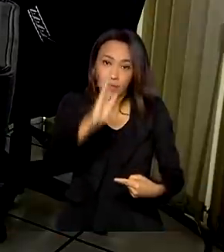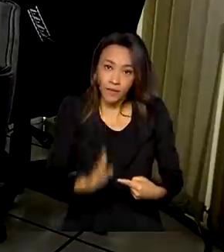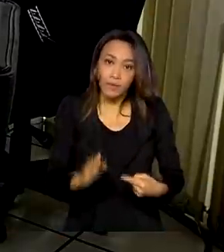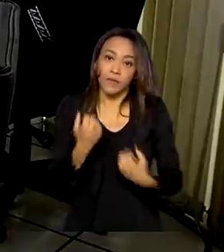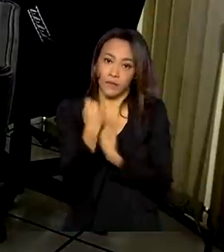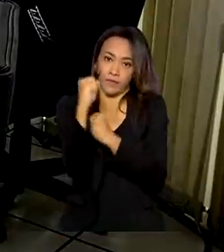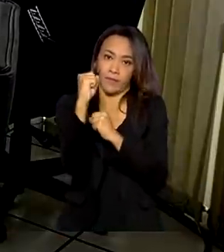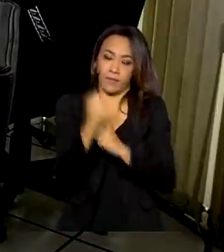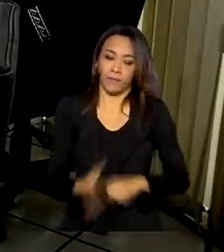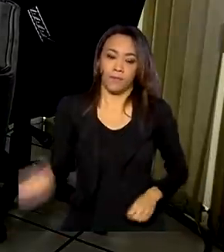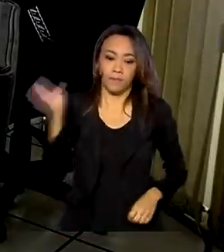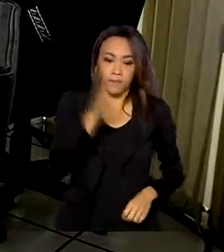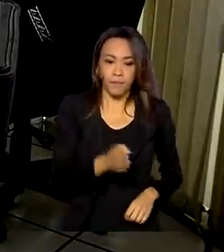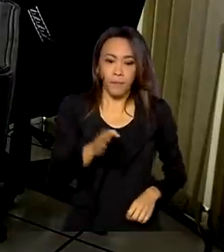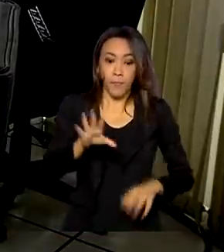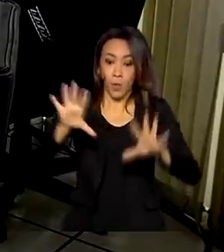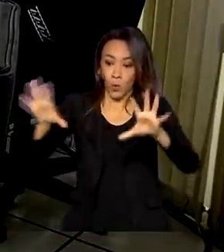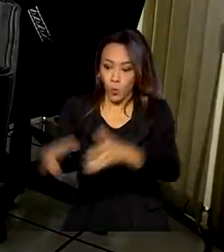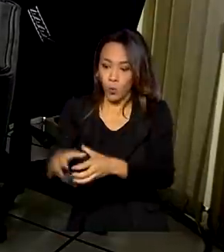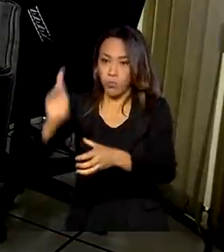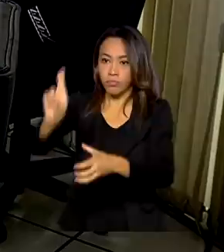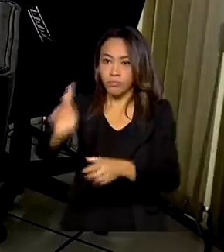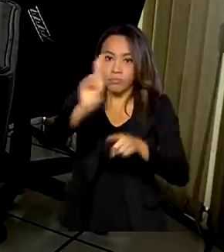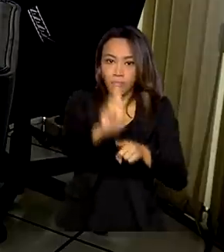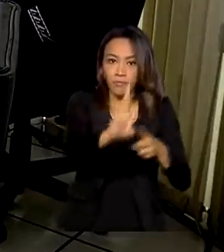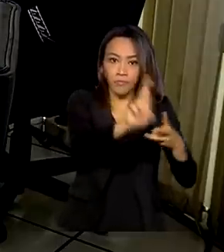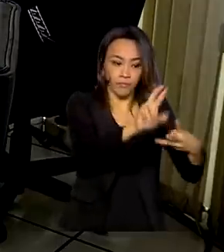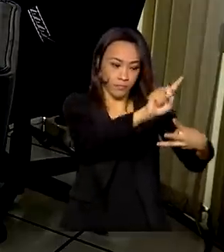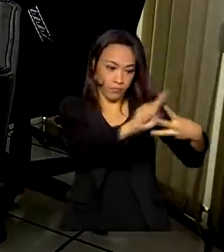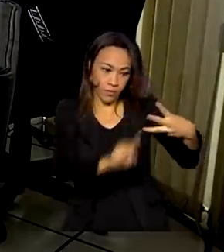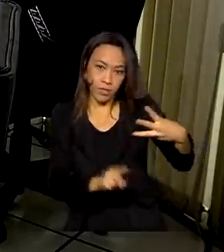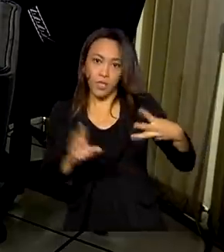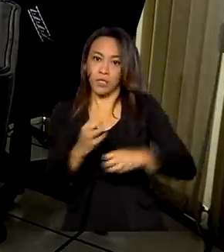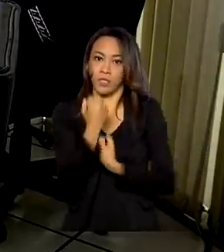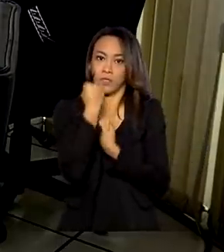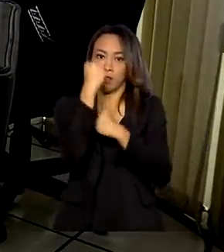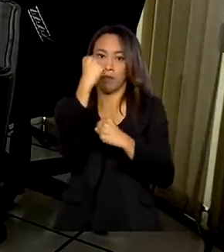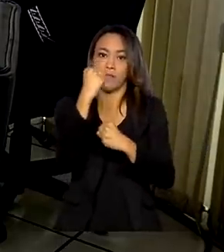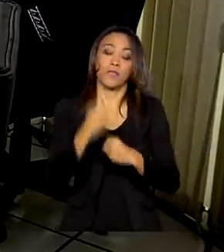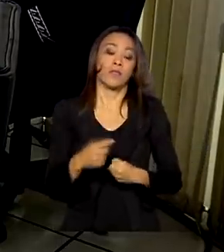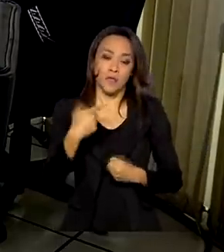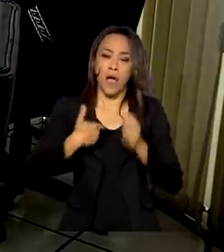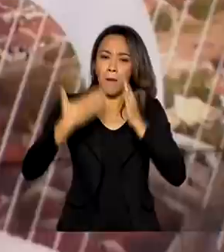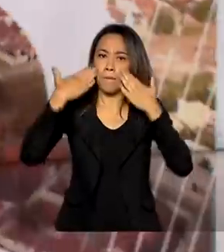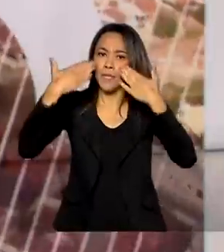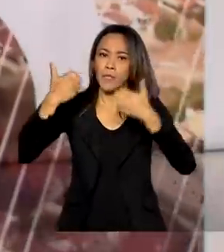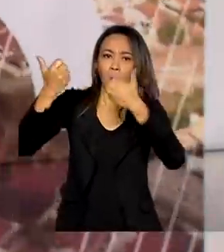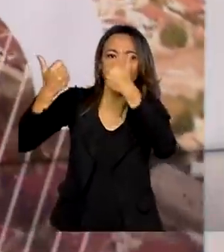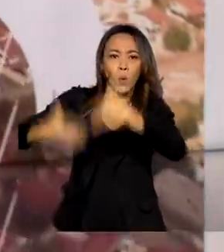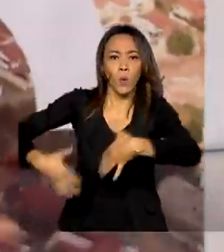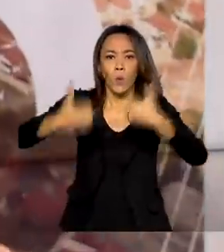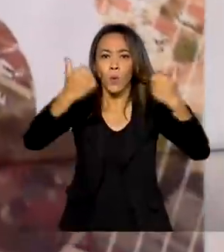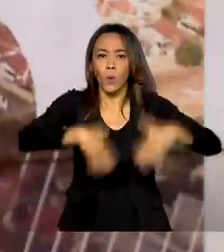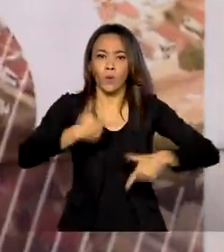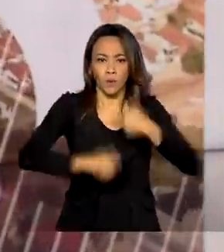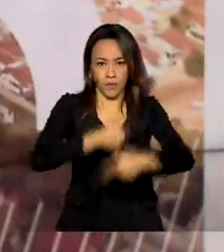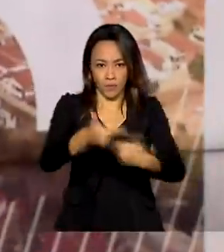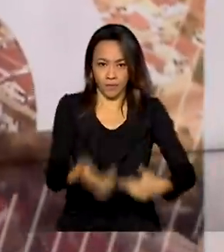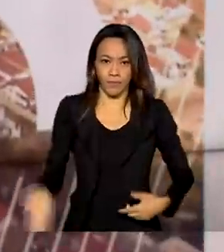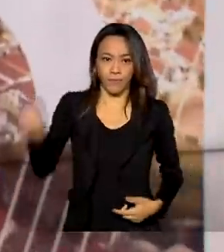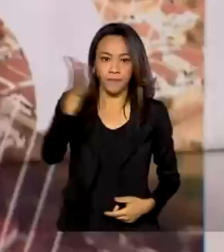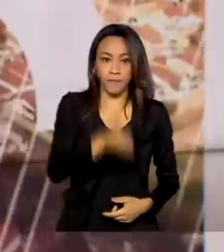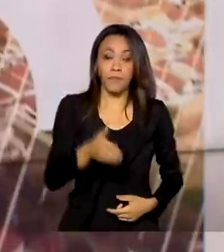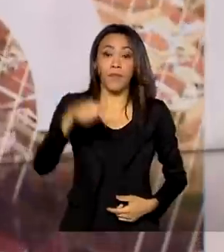Os comandantes de cada força também apresentaram aos senadores o trabalho desenvolvido. Um seminário